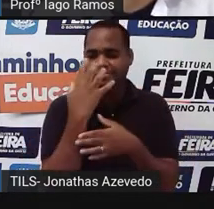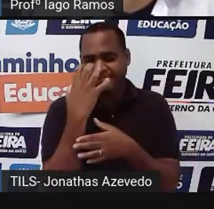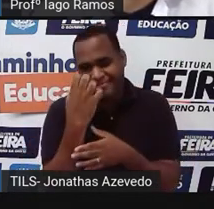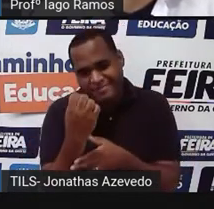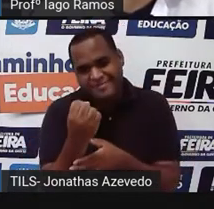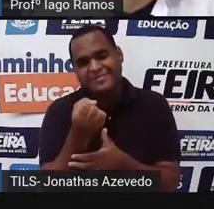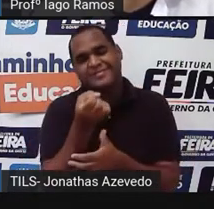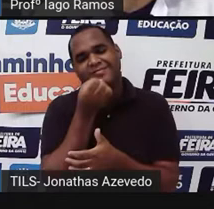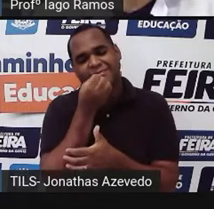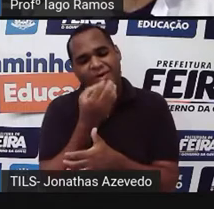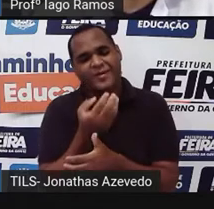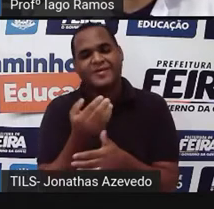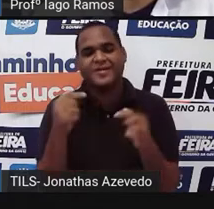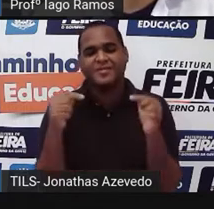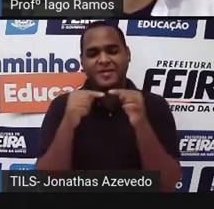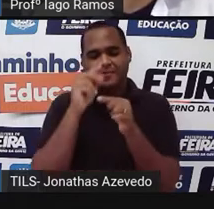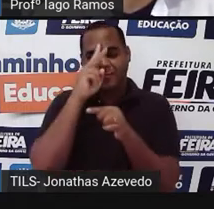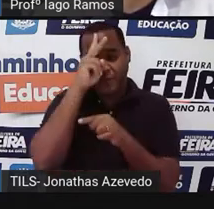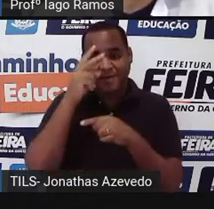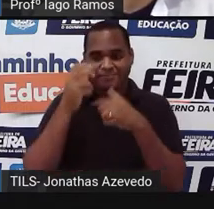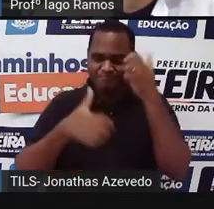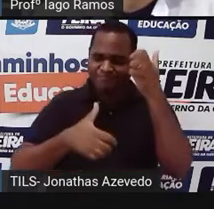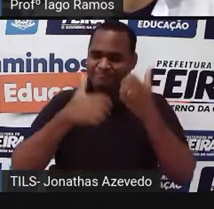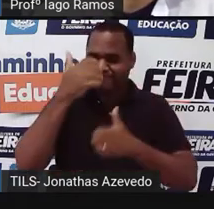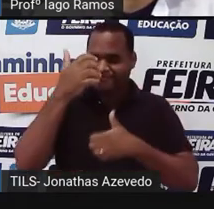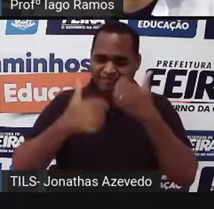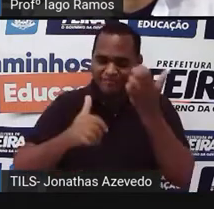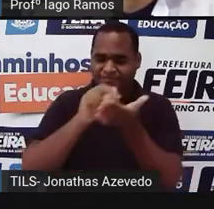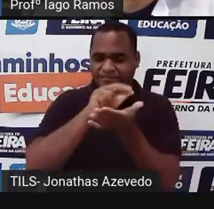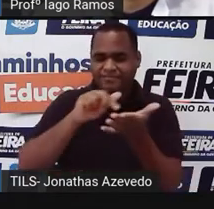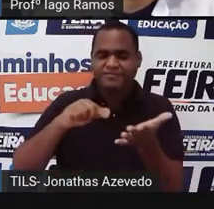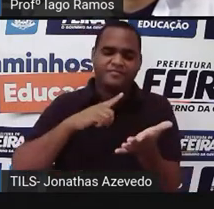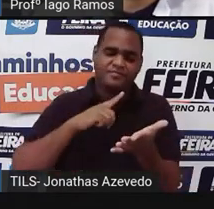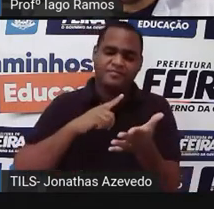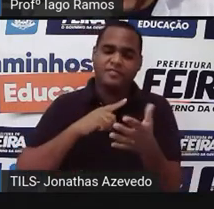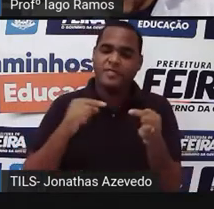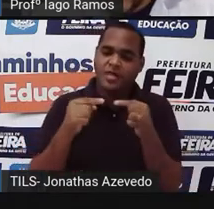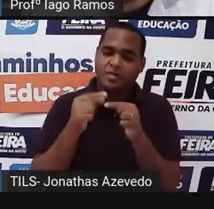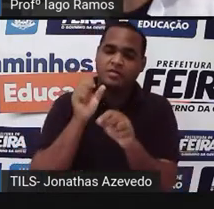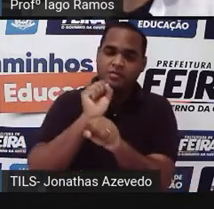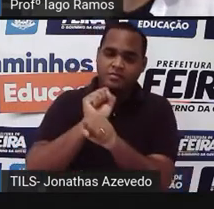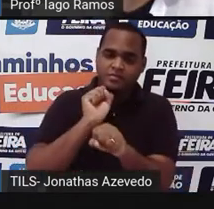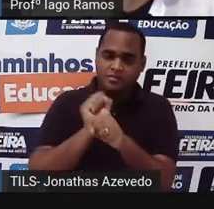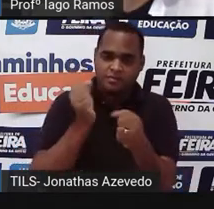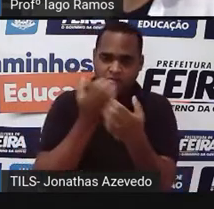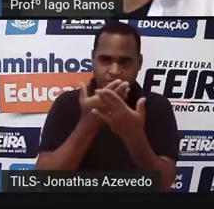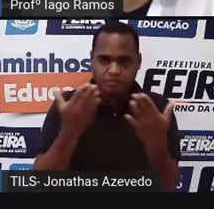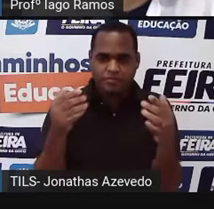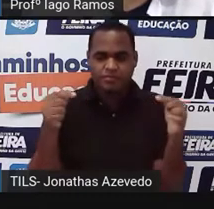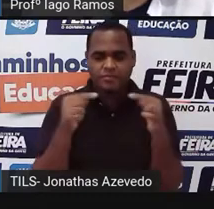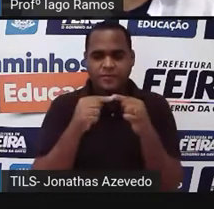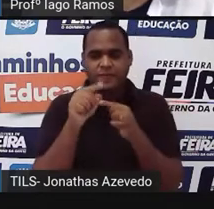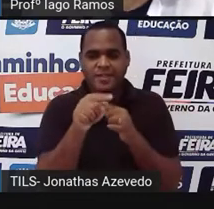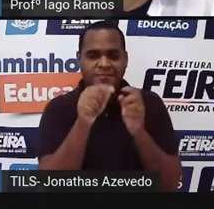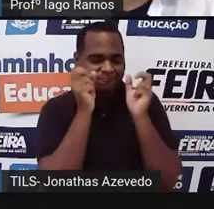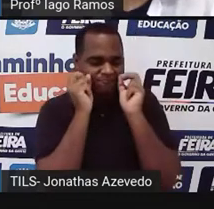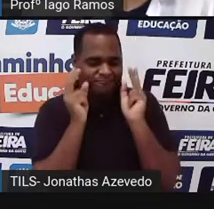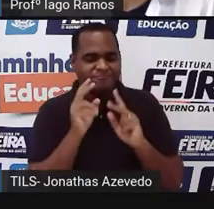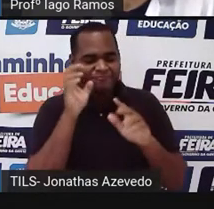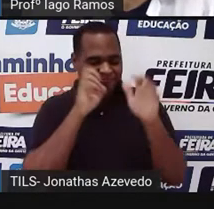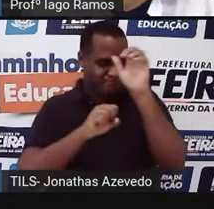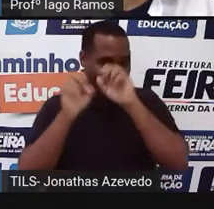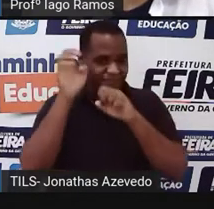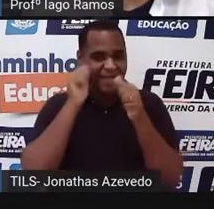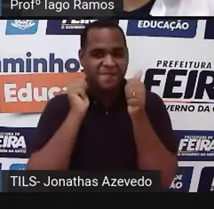né? Por essas histórias de inspiração e espero que elas também despertem interesse em você, beleza?